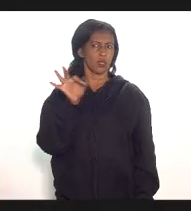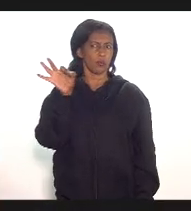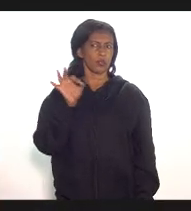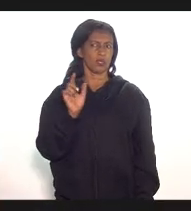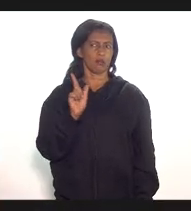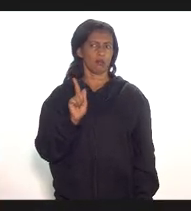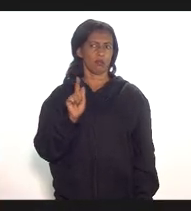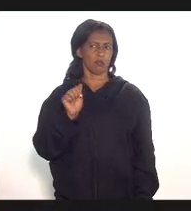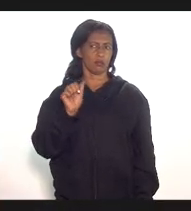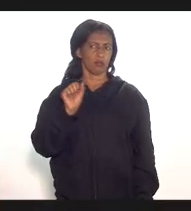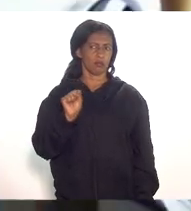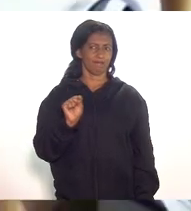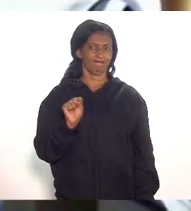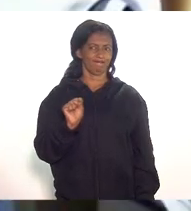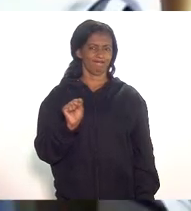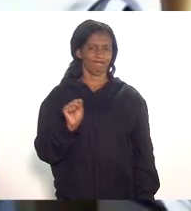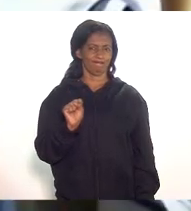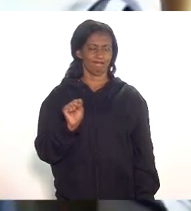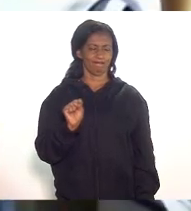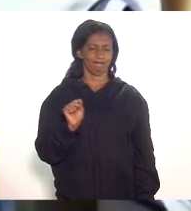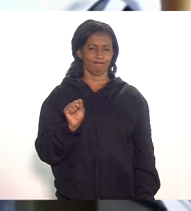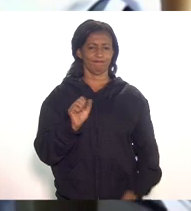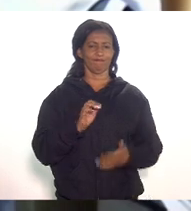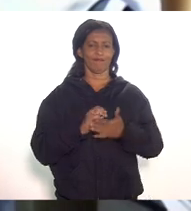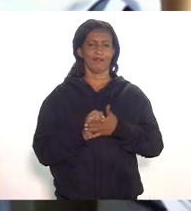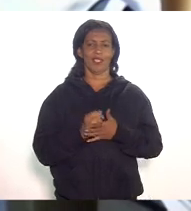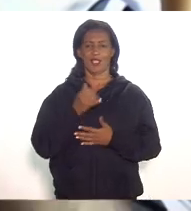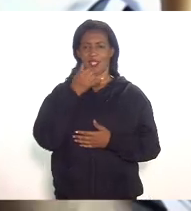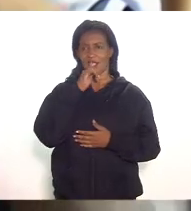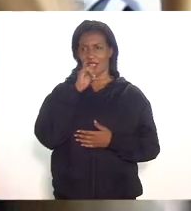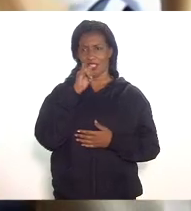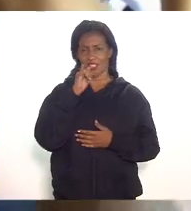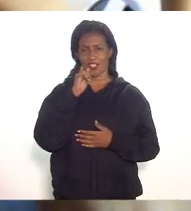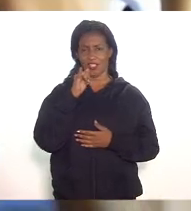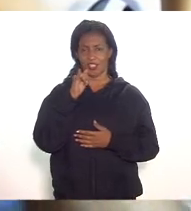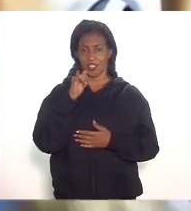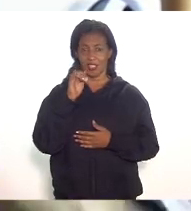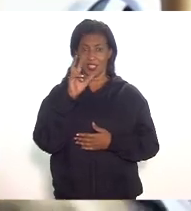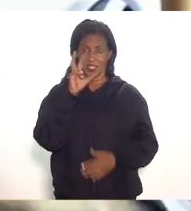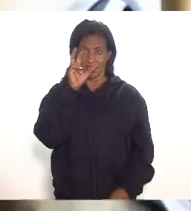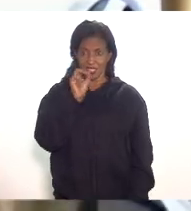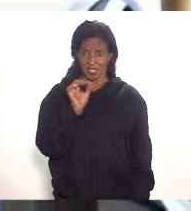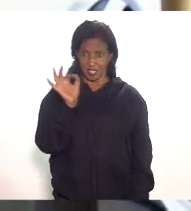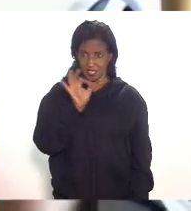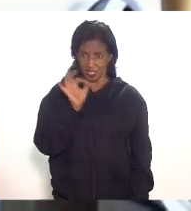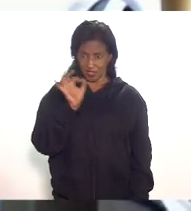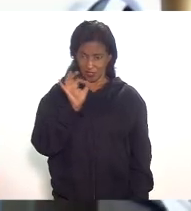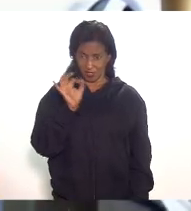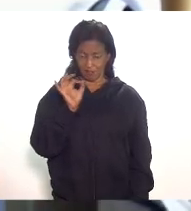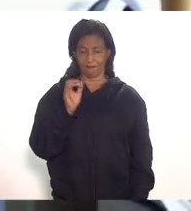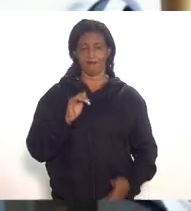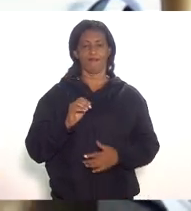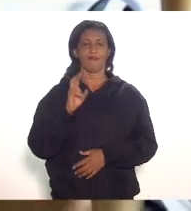gás é rejeitado 50% é rejeitado